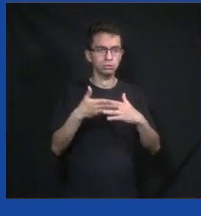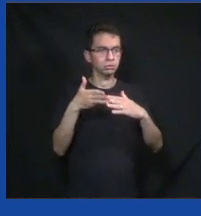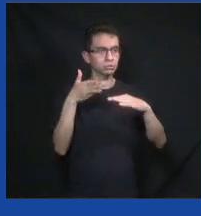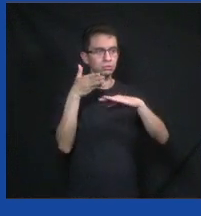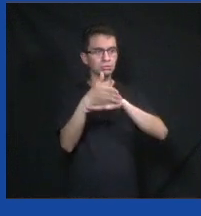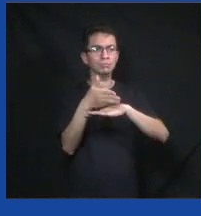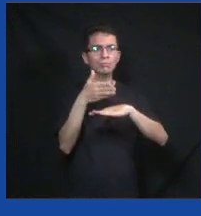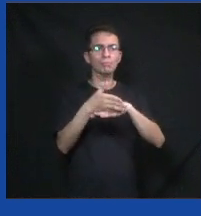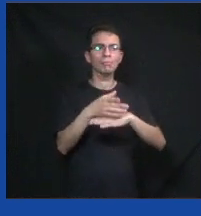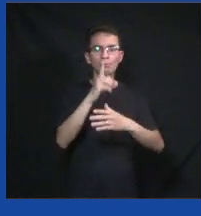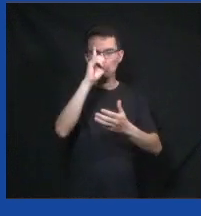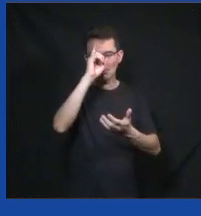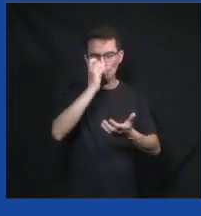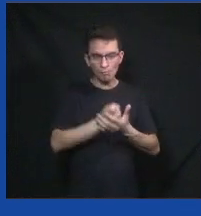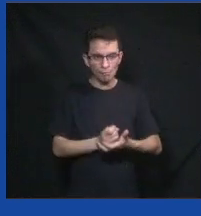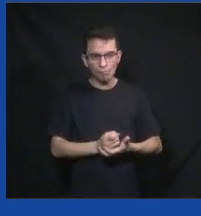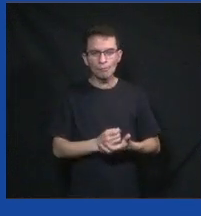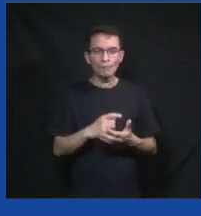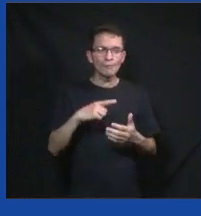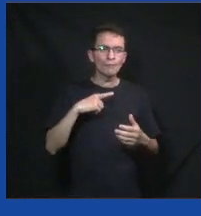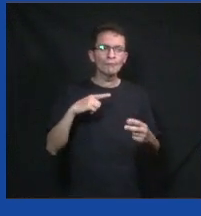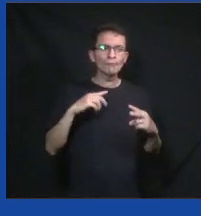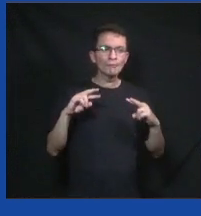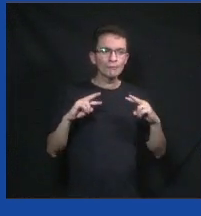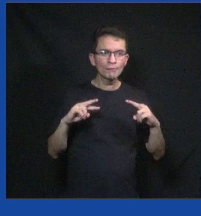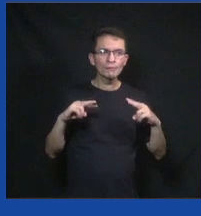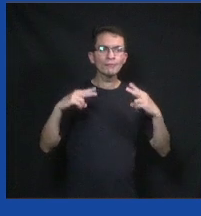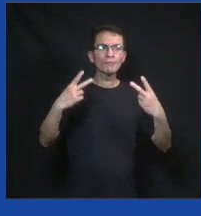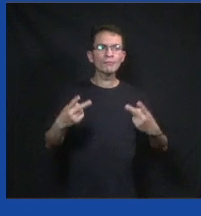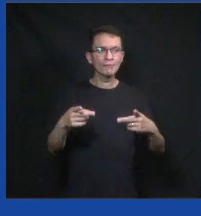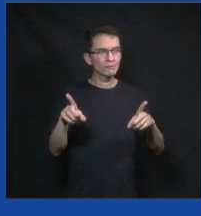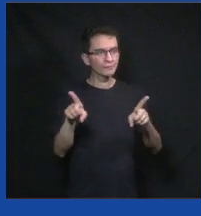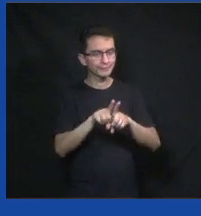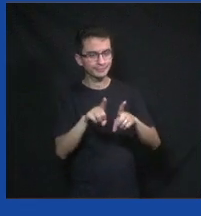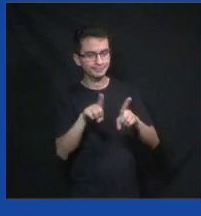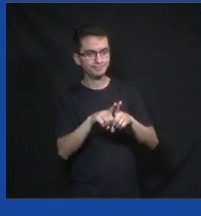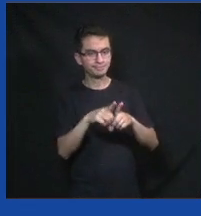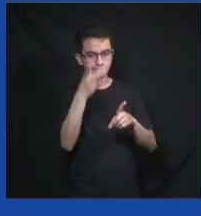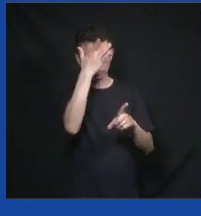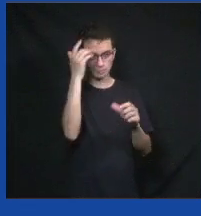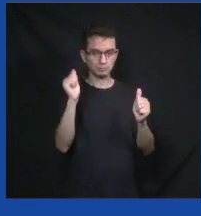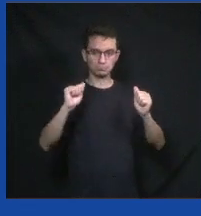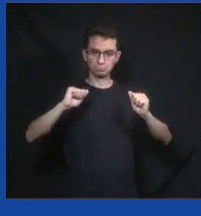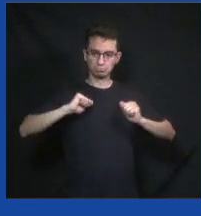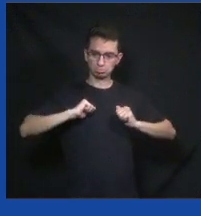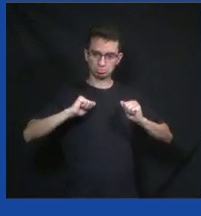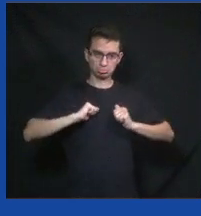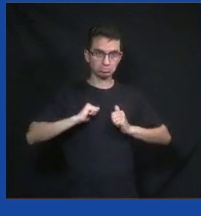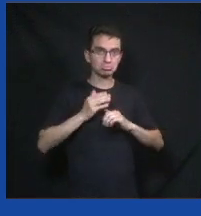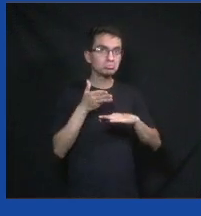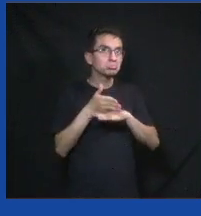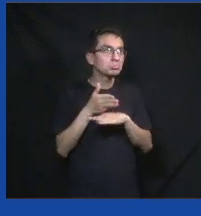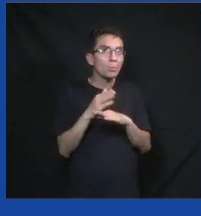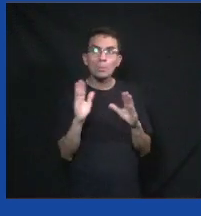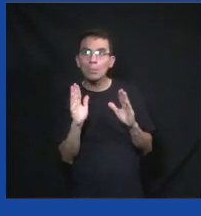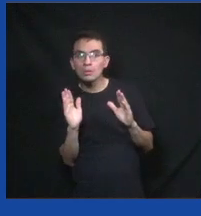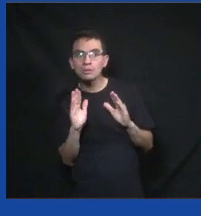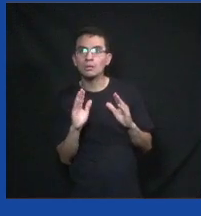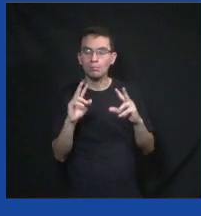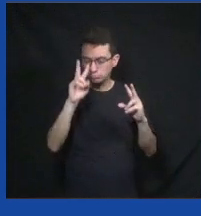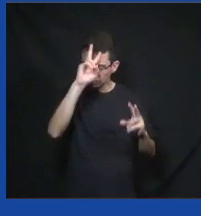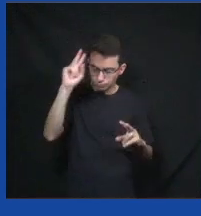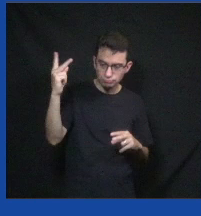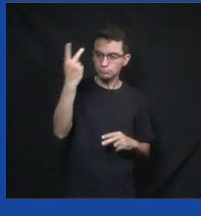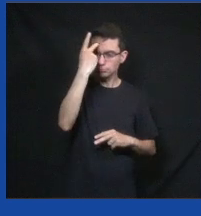decisórios do governo. A gente começou a fazer uma grande transição de um cidadão inativo que não conseguia participar em nada para um cidadão colaborativo.